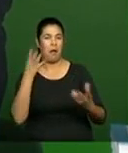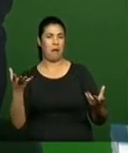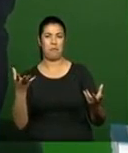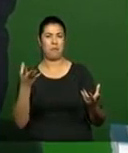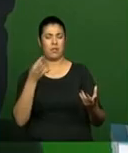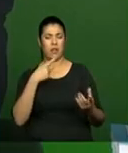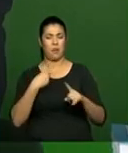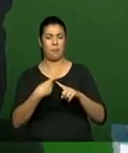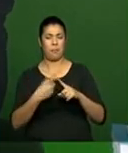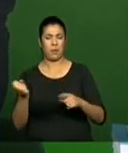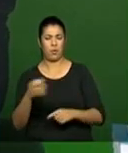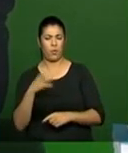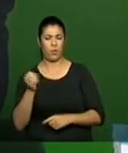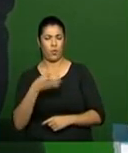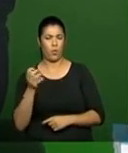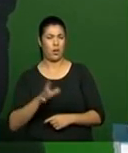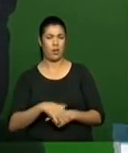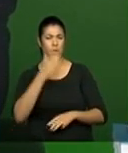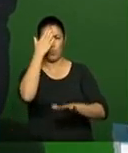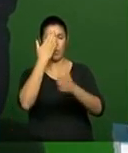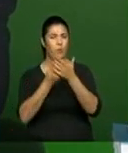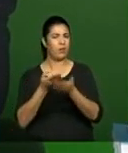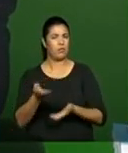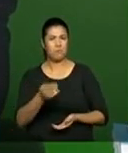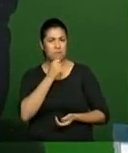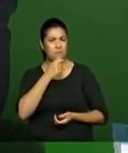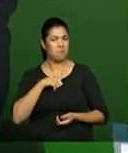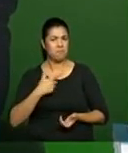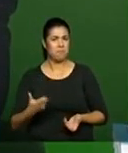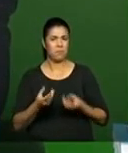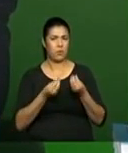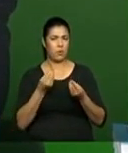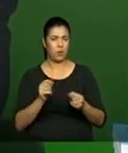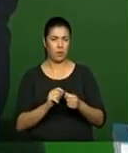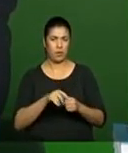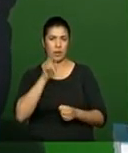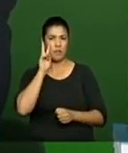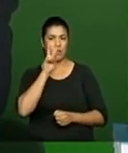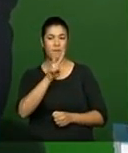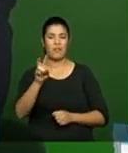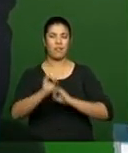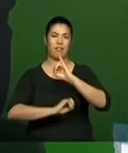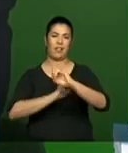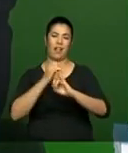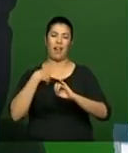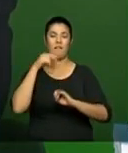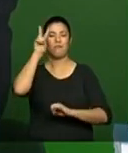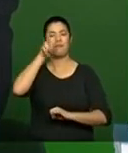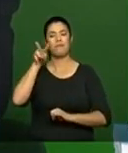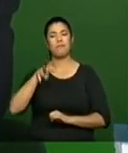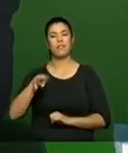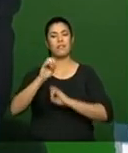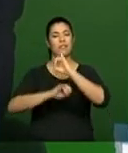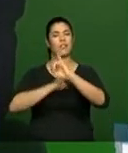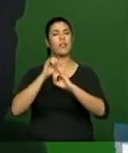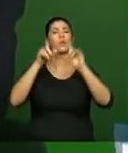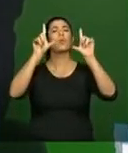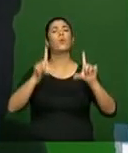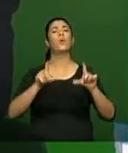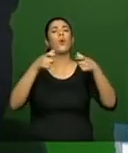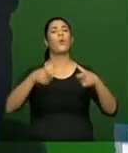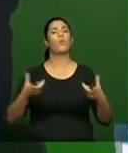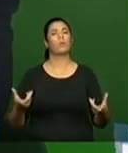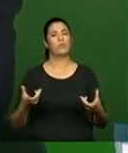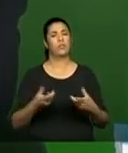que nós estamos enfrentando. Então, é natural. Quantas vezes você já viu as pessoas falar ali na internet? Aonde que ela leu? Ela leu no